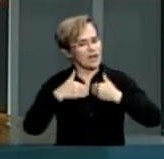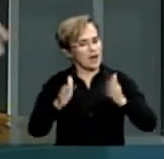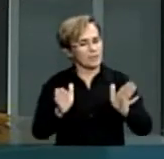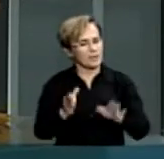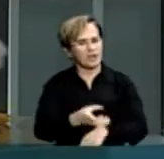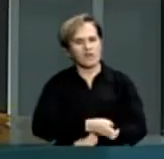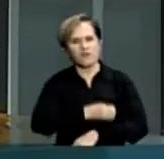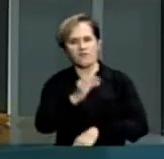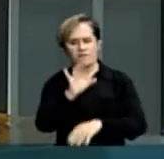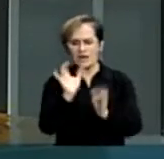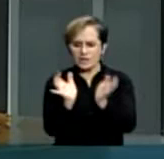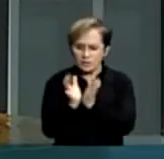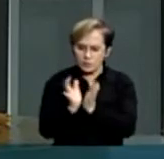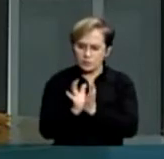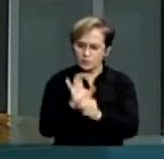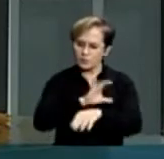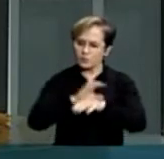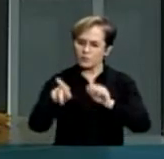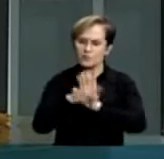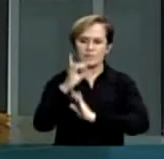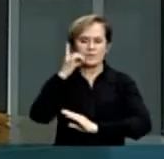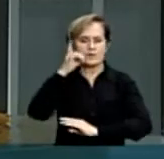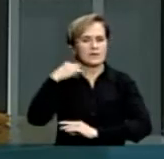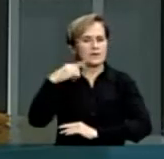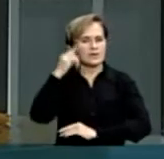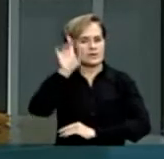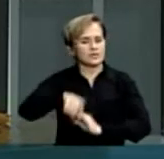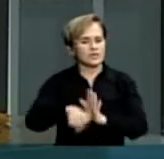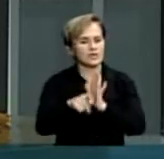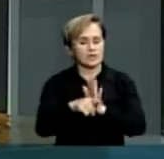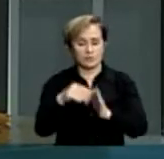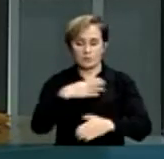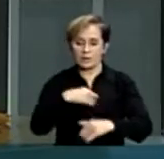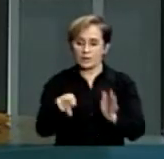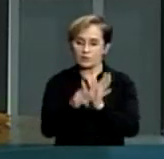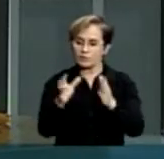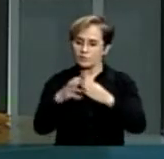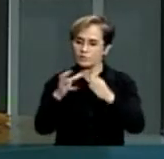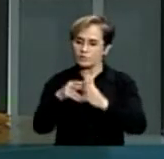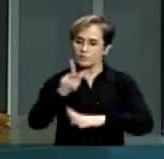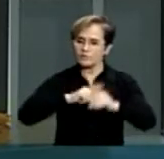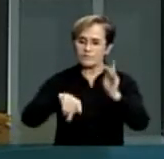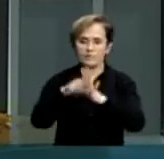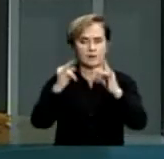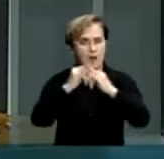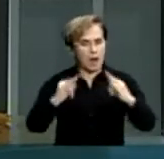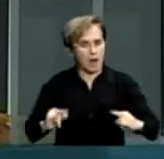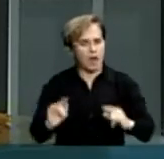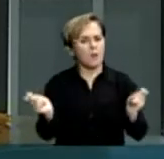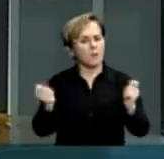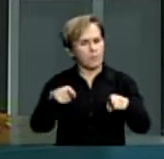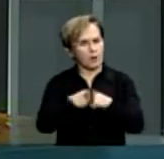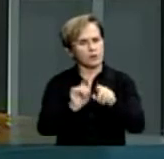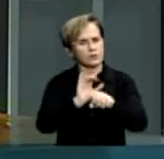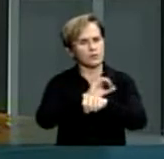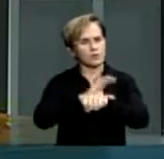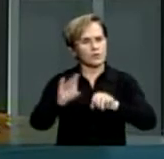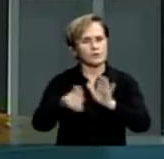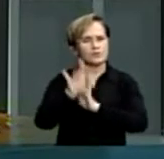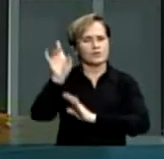outras turmas em todo o Brasil para que os filhos dos assentados possam realizar cursos de direito